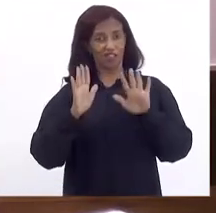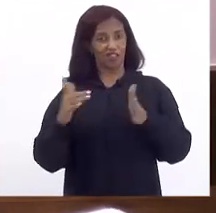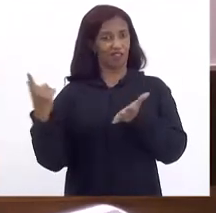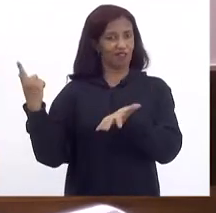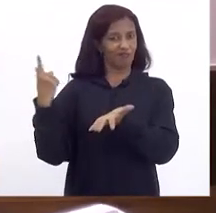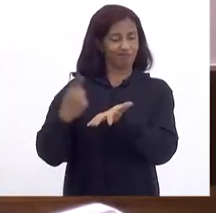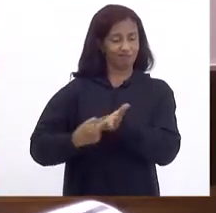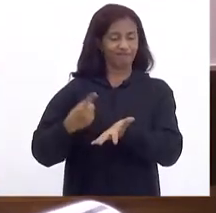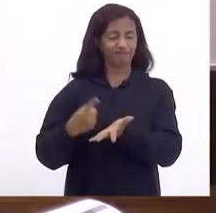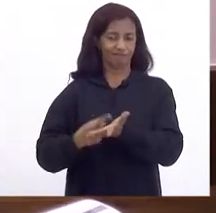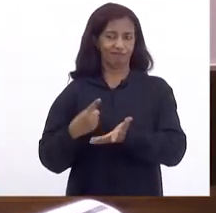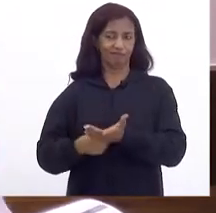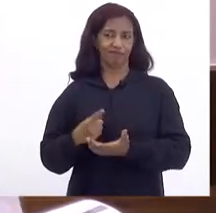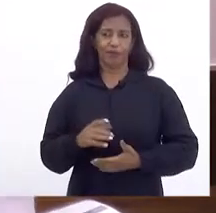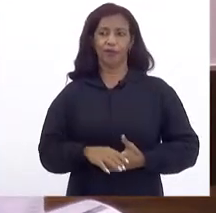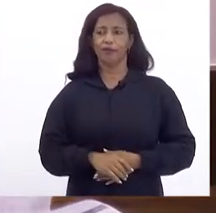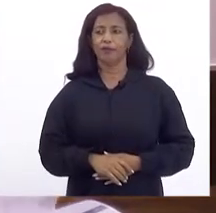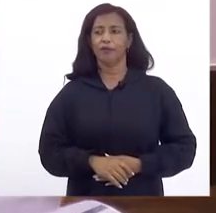acordo De